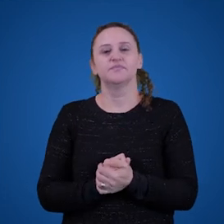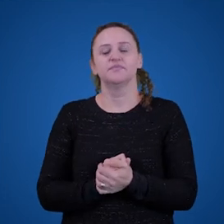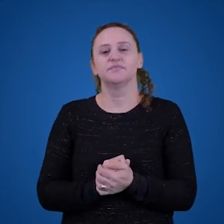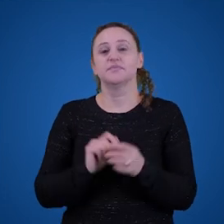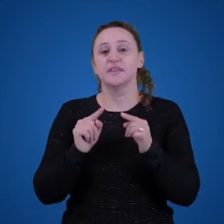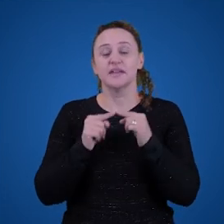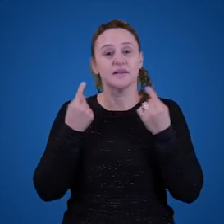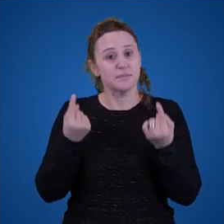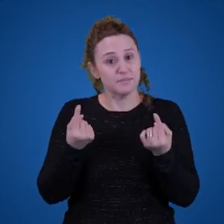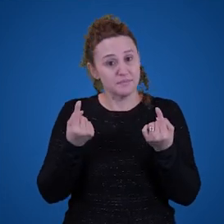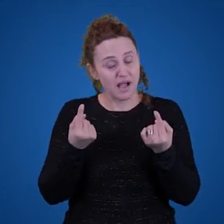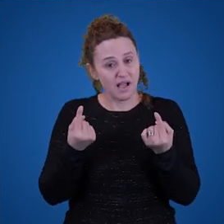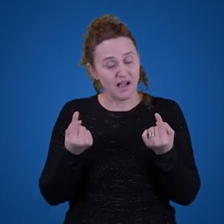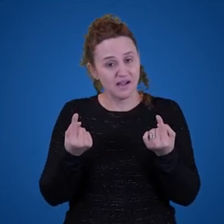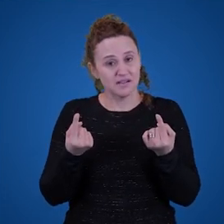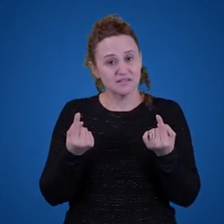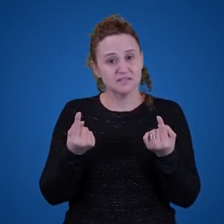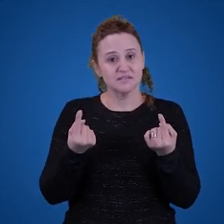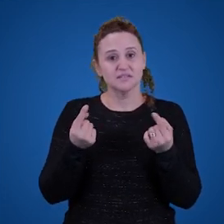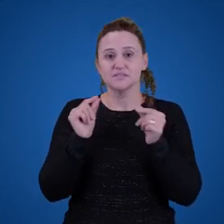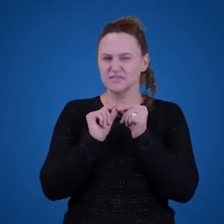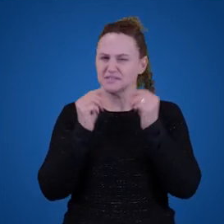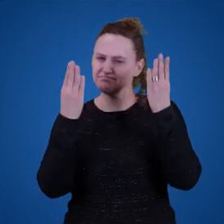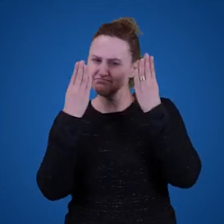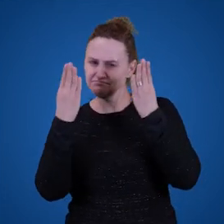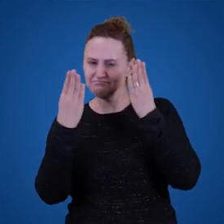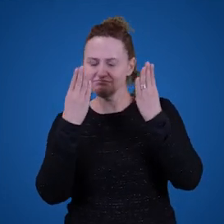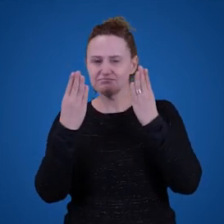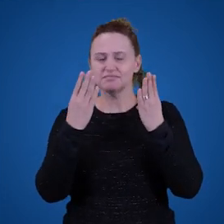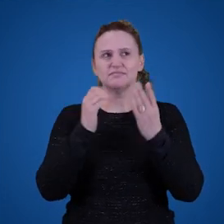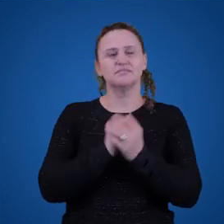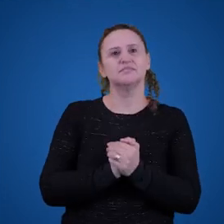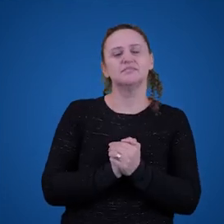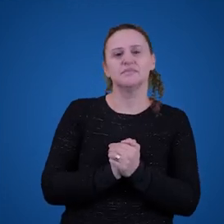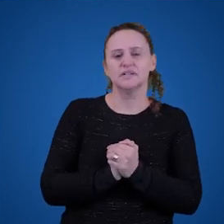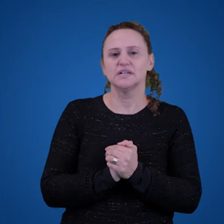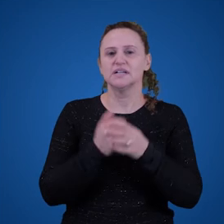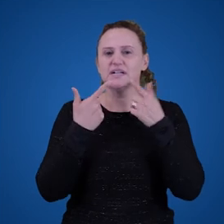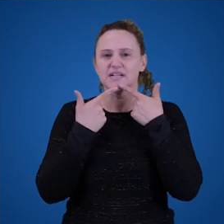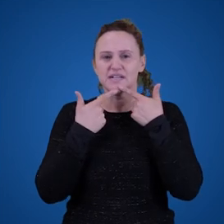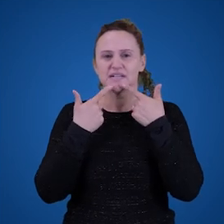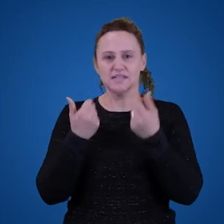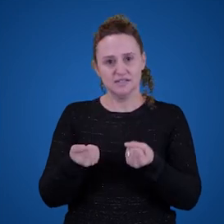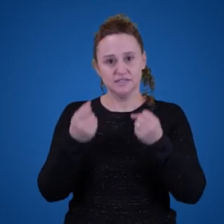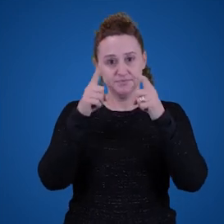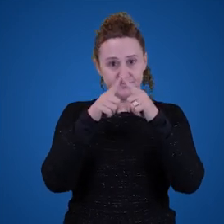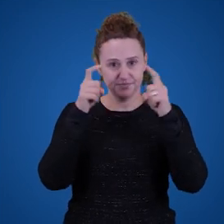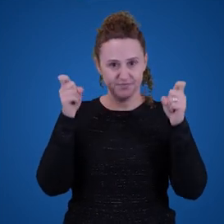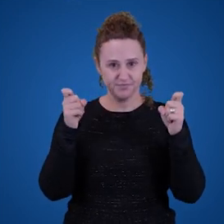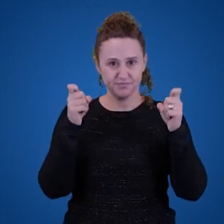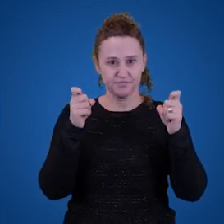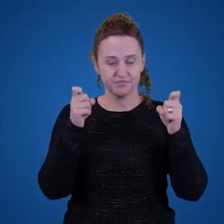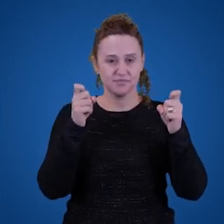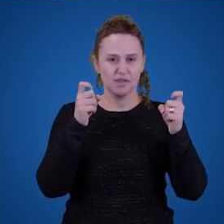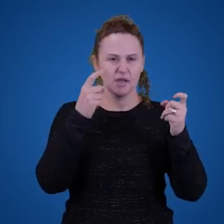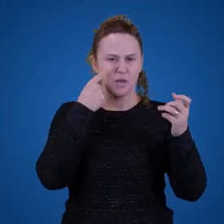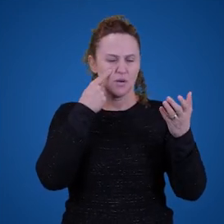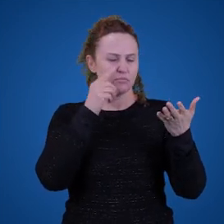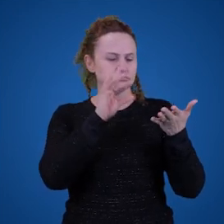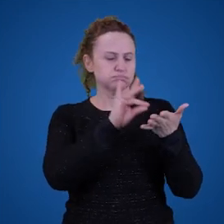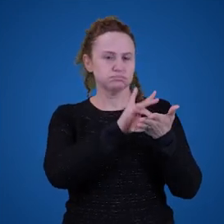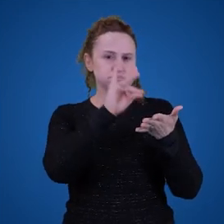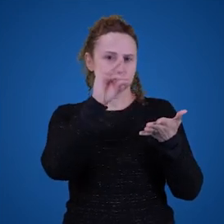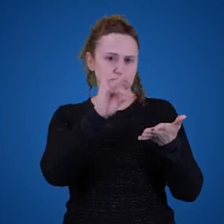linguagem científica. Quando nós lemos um artigo científico, por exemplo, não há espaço para interpretações dúbias ou